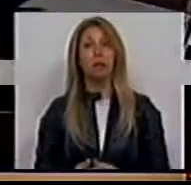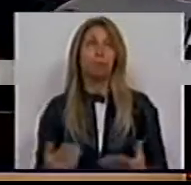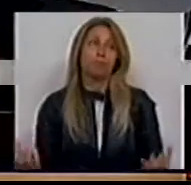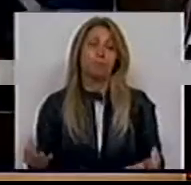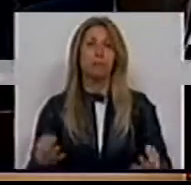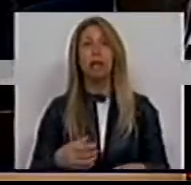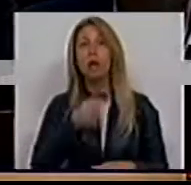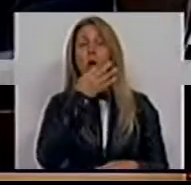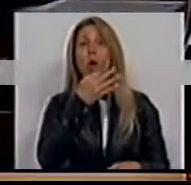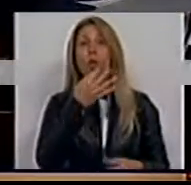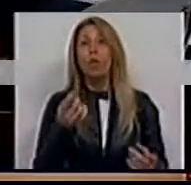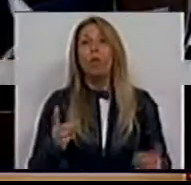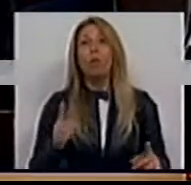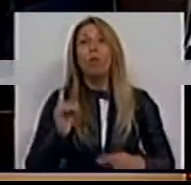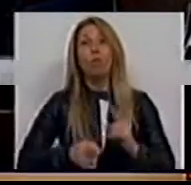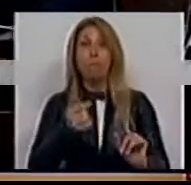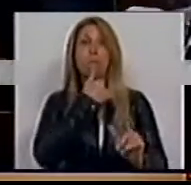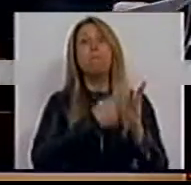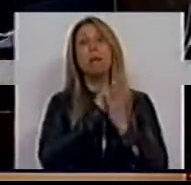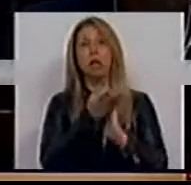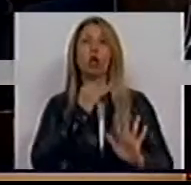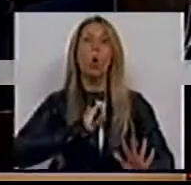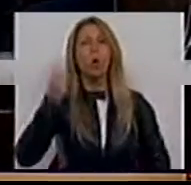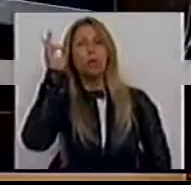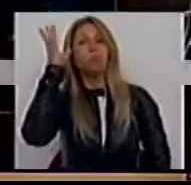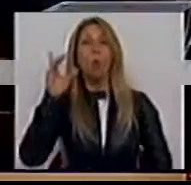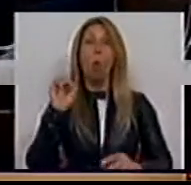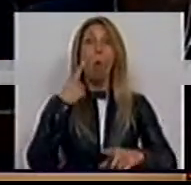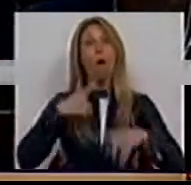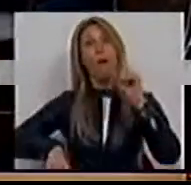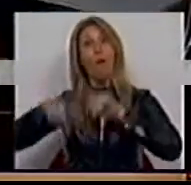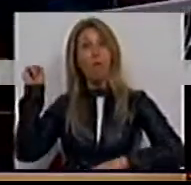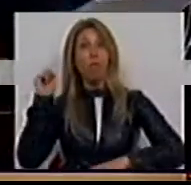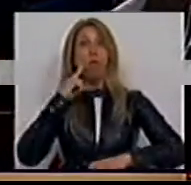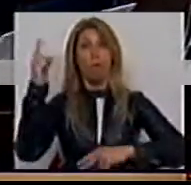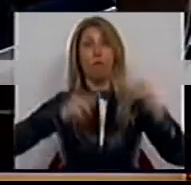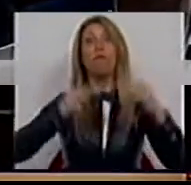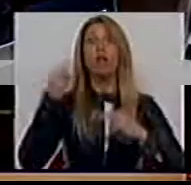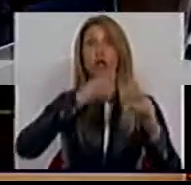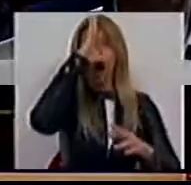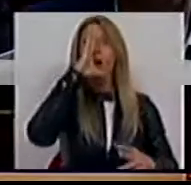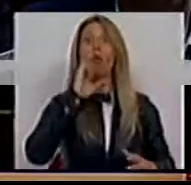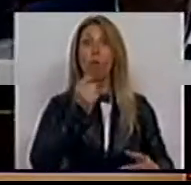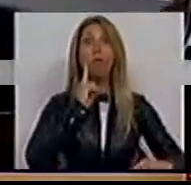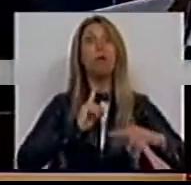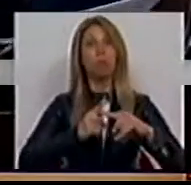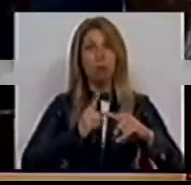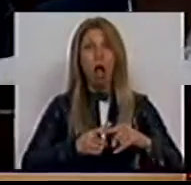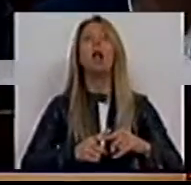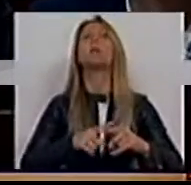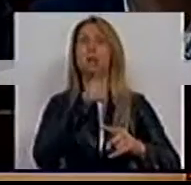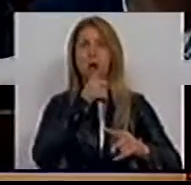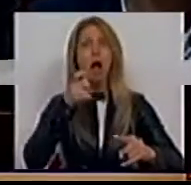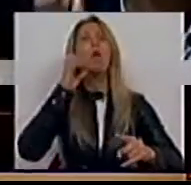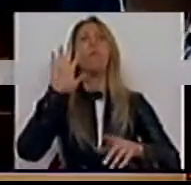falar das medidas, como é óbvio, contra a corrupção e a fraude fiscal que o governo da Grécia se compromete a levar por